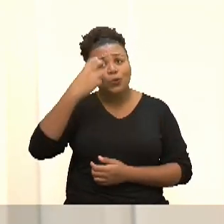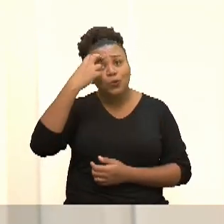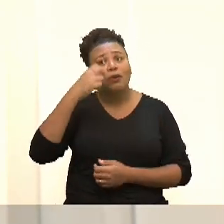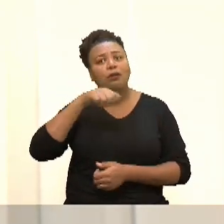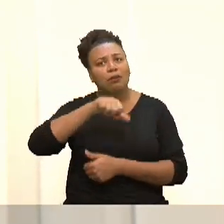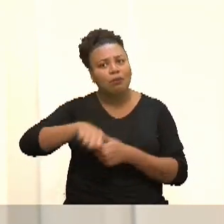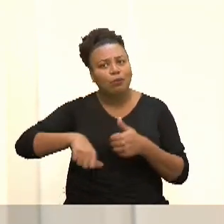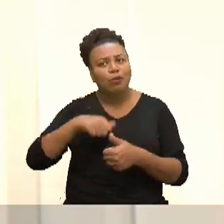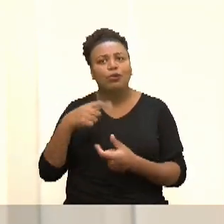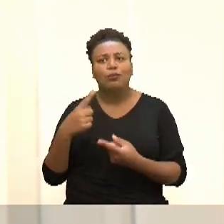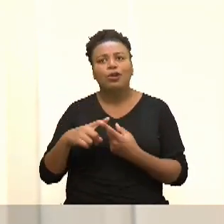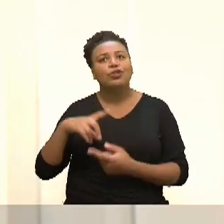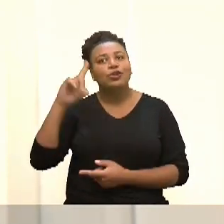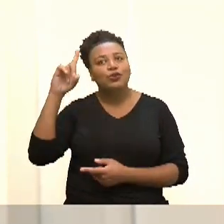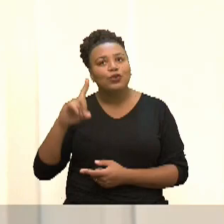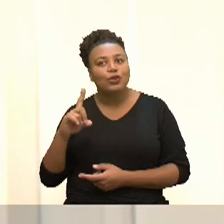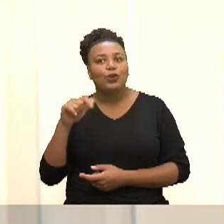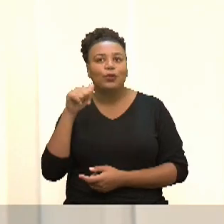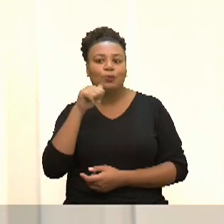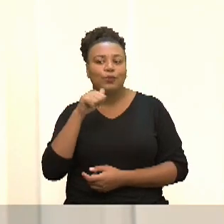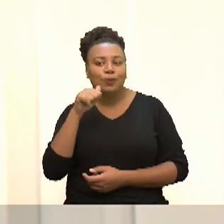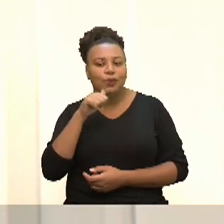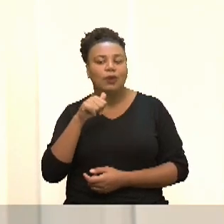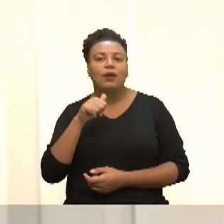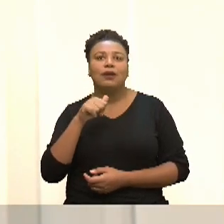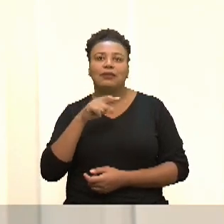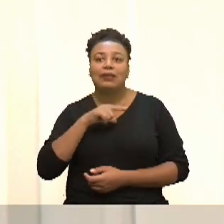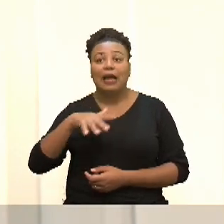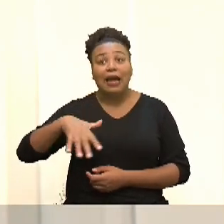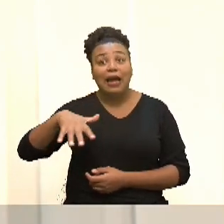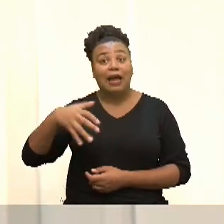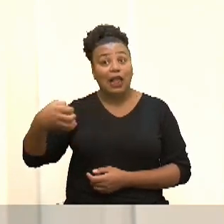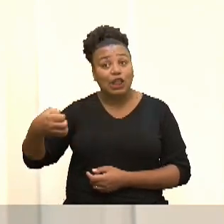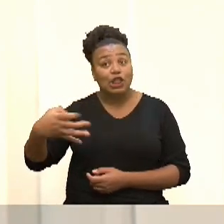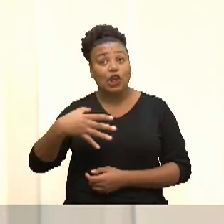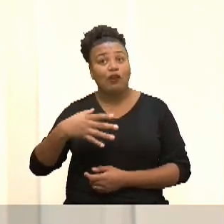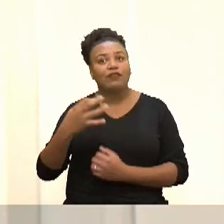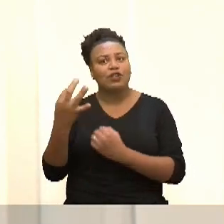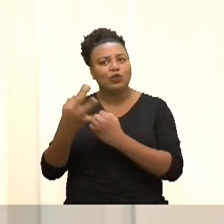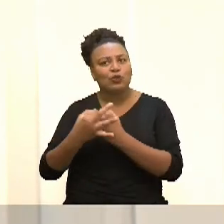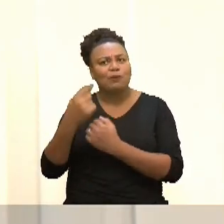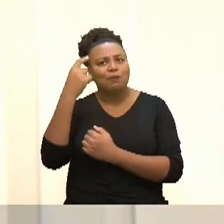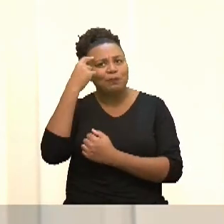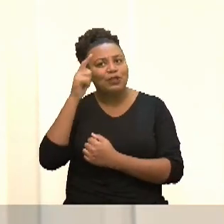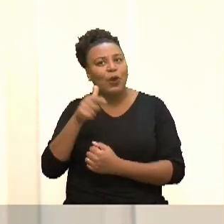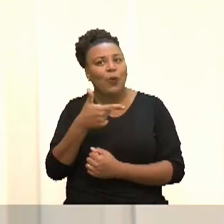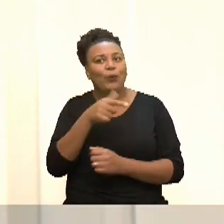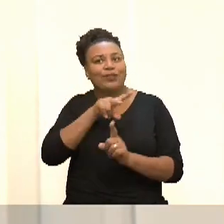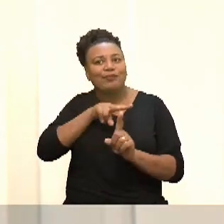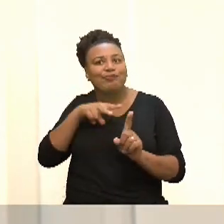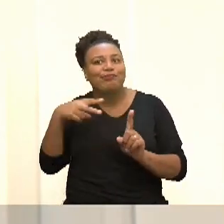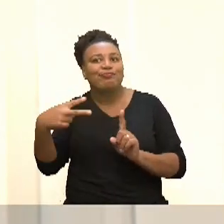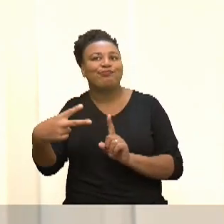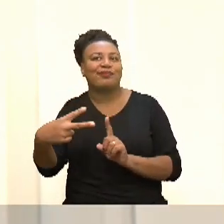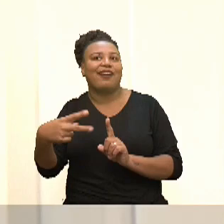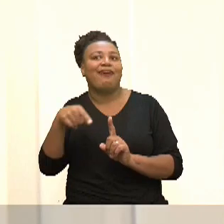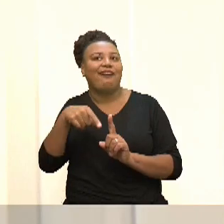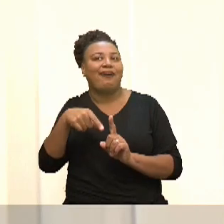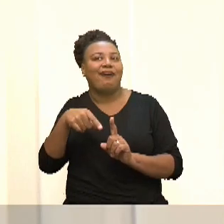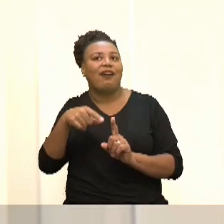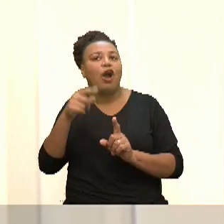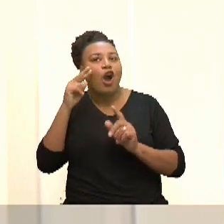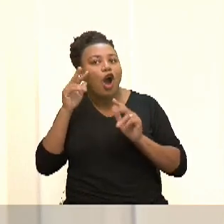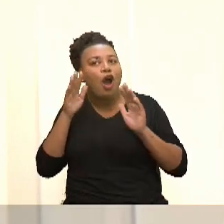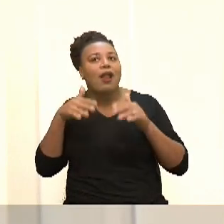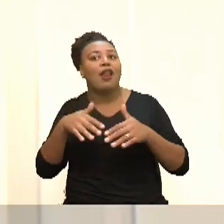mudando, porque a gente tem os direitos das mulheres, uma área nova do direito que pensa uma perspectiva através do olhar de